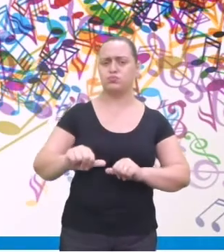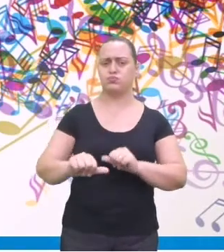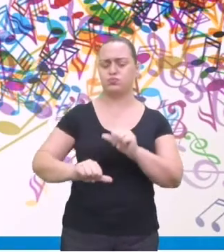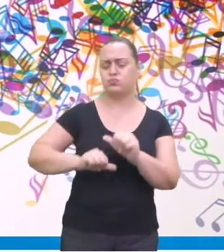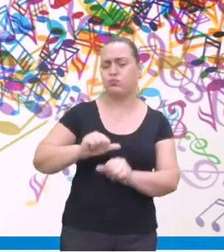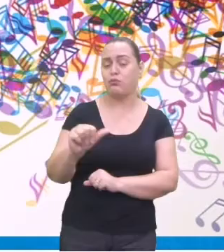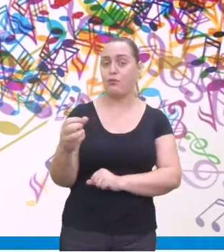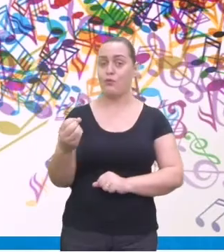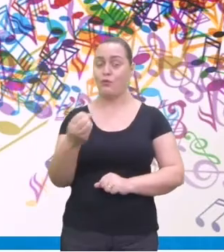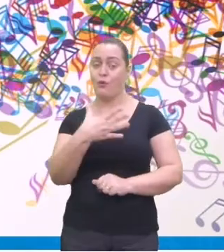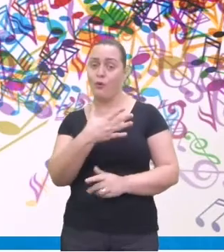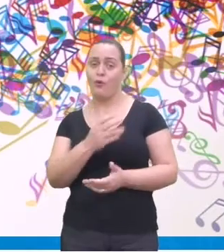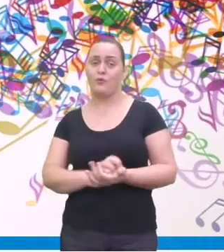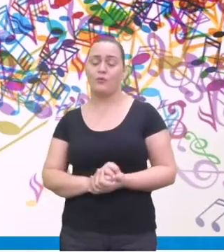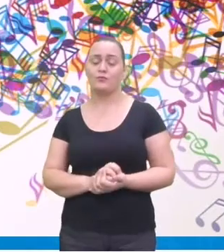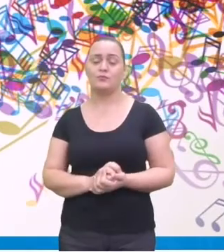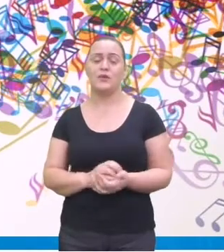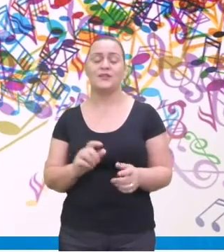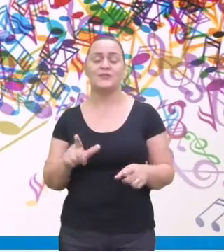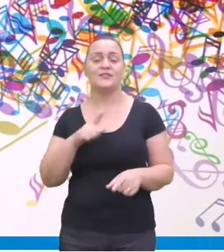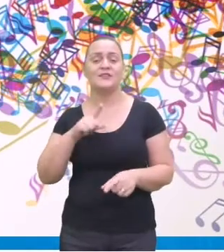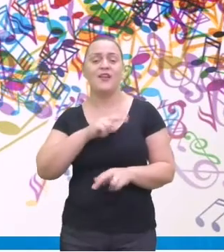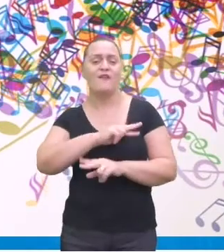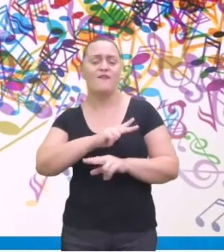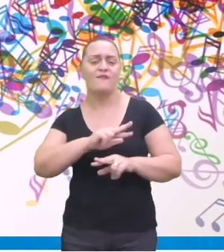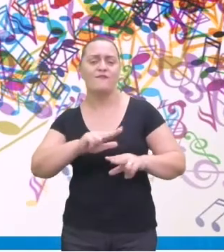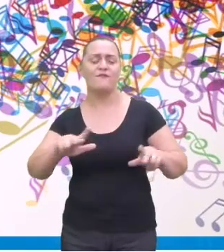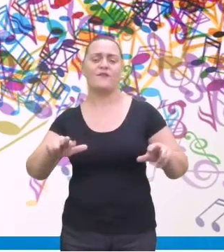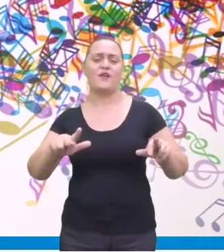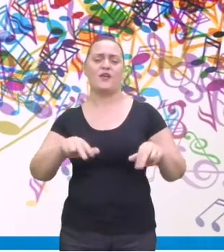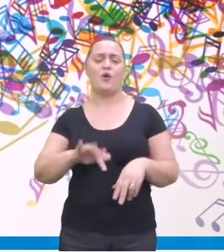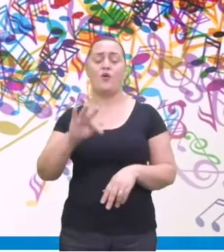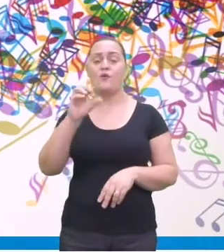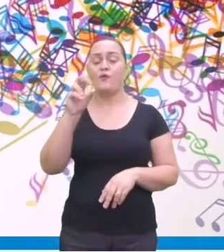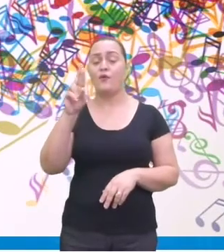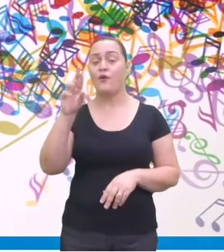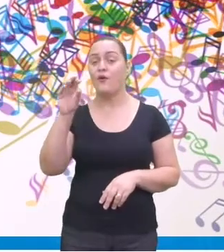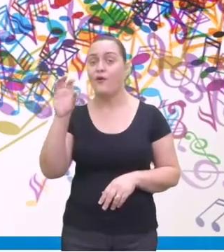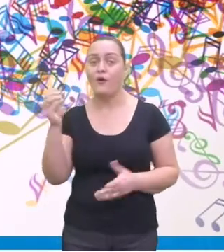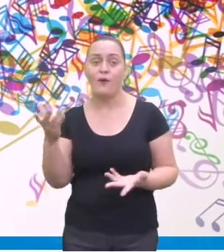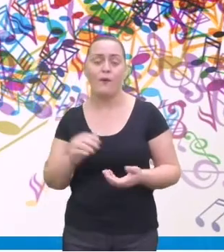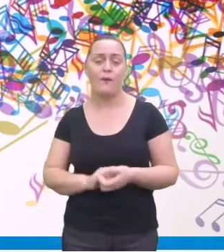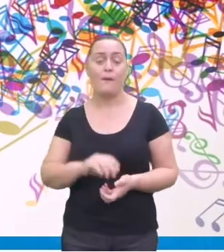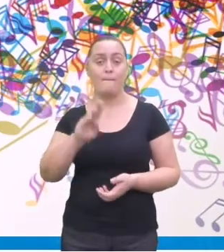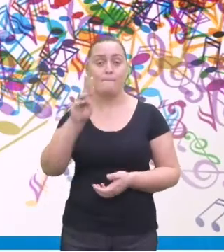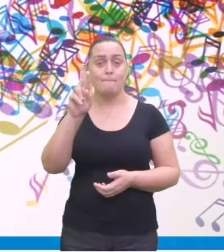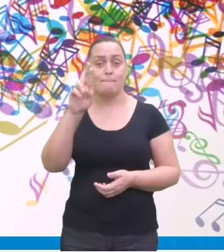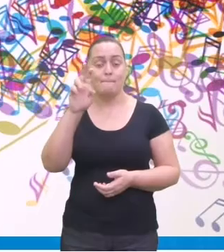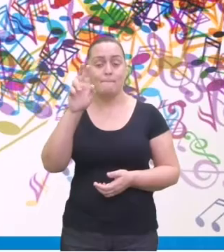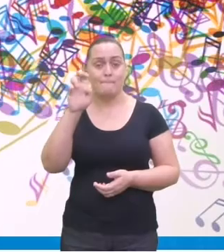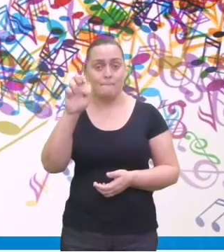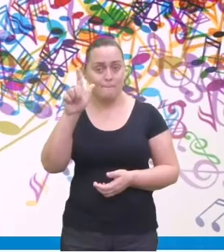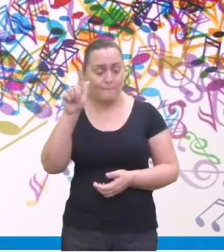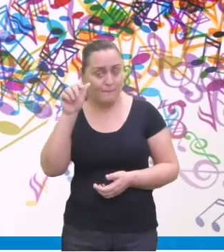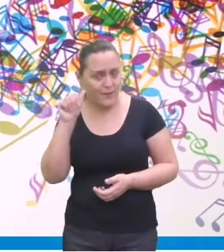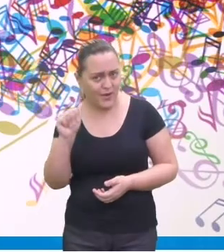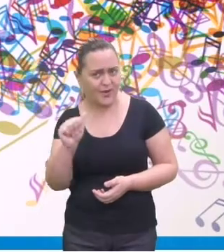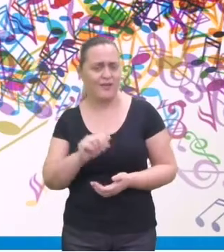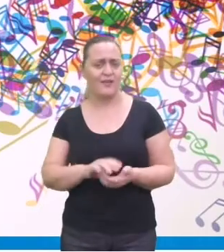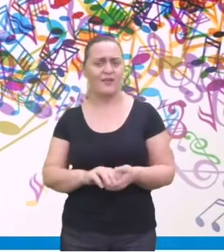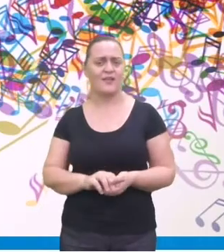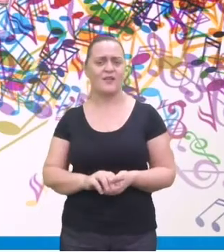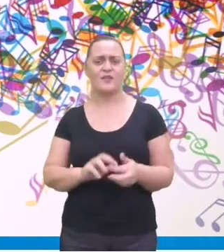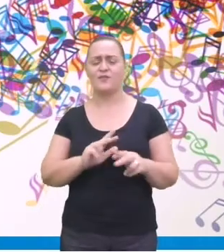sons. Nós temos aí o forró, o hip-hop, o arrocha, a lambada, o brega, o tecnobrega, o carimbó.